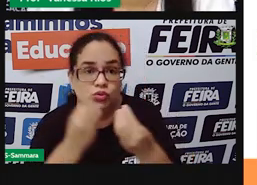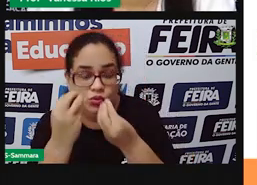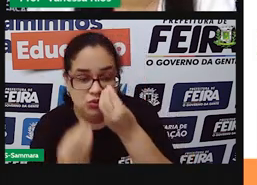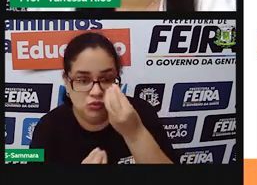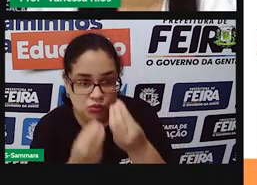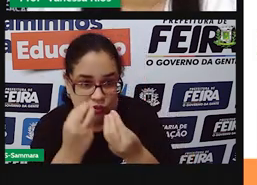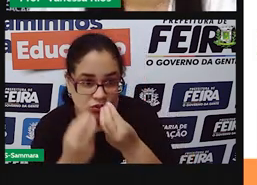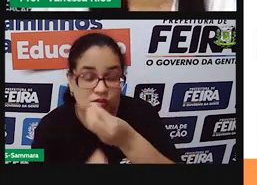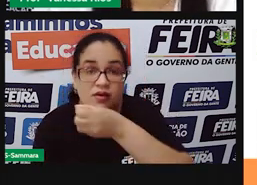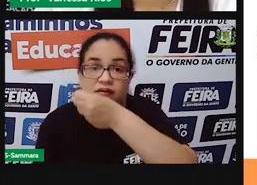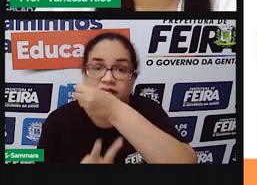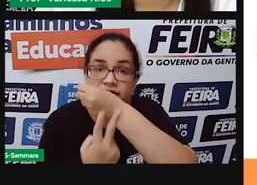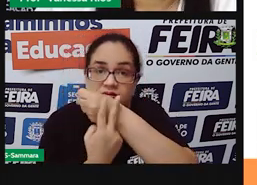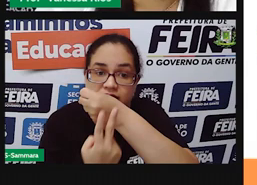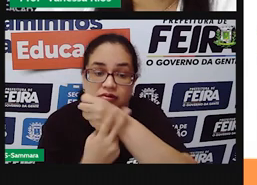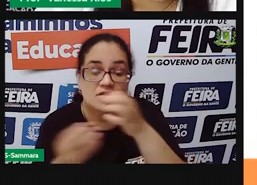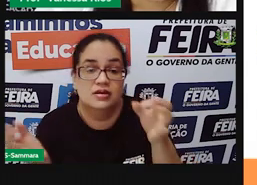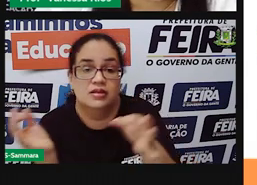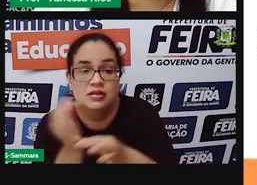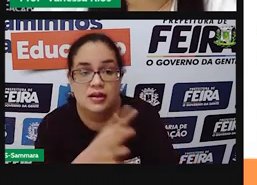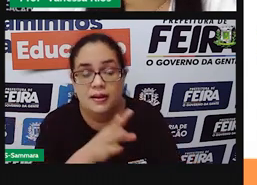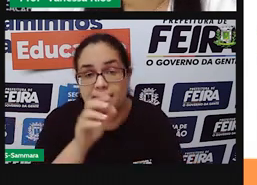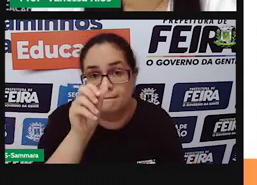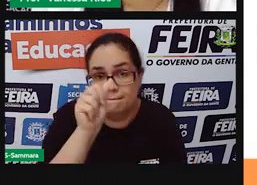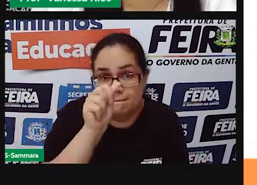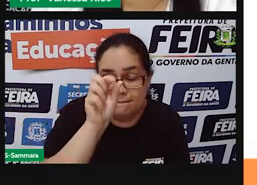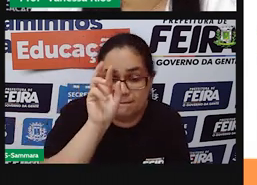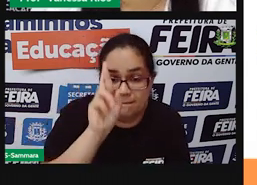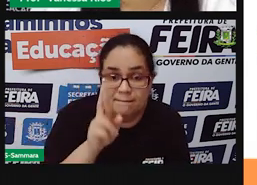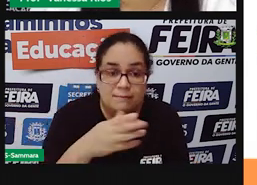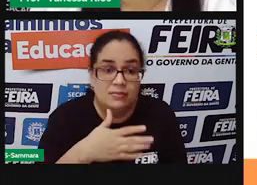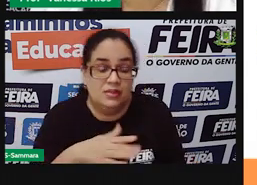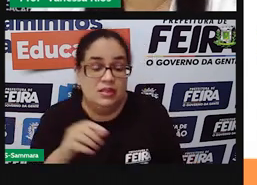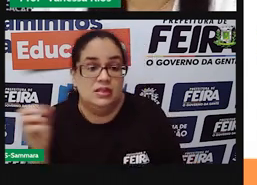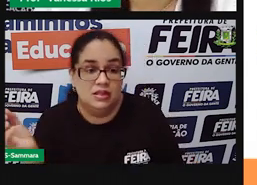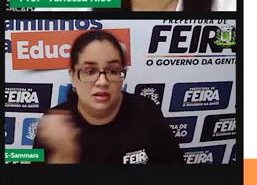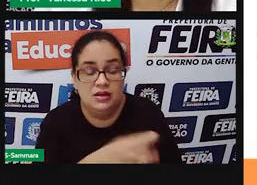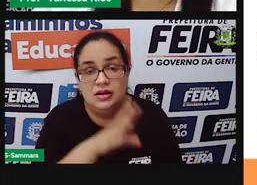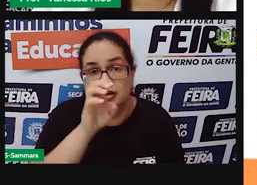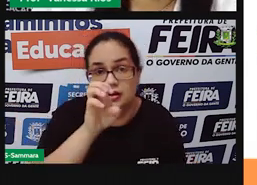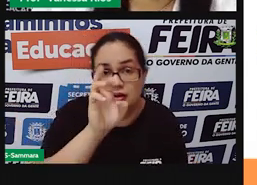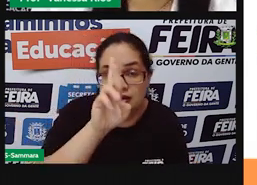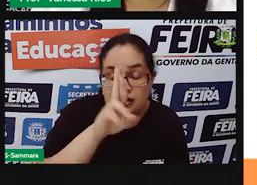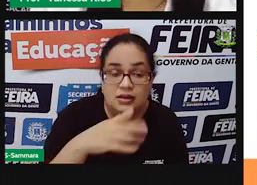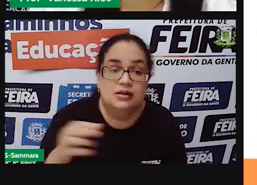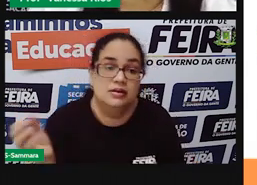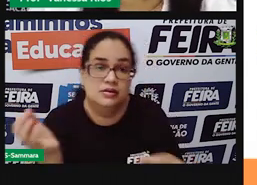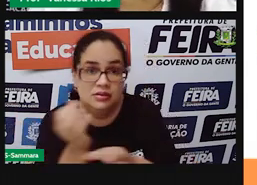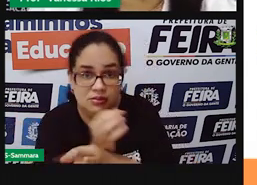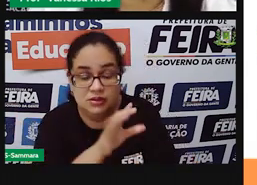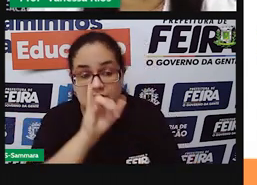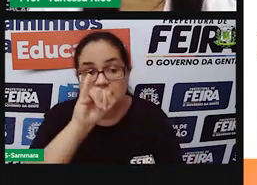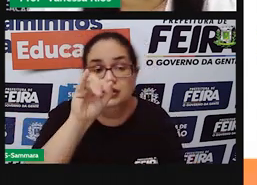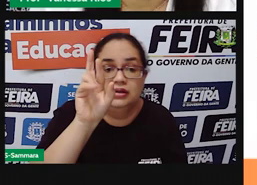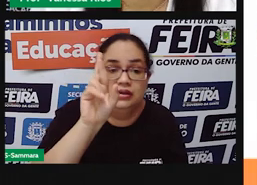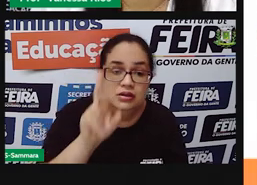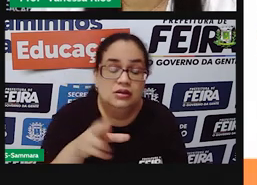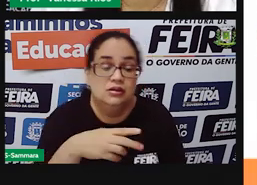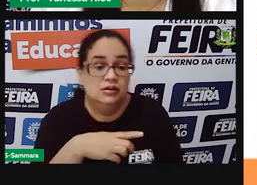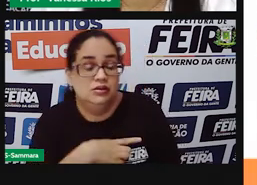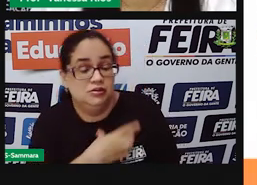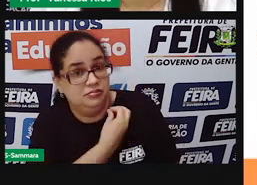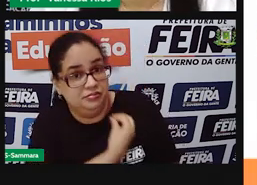dos verbos terminados em AR aparecerem, dos terminados em ER aparecerem, dos IR também